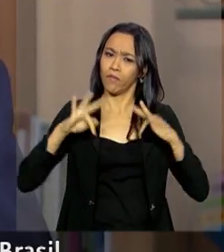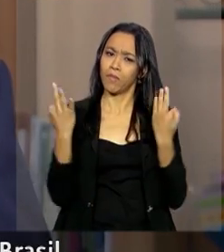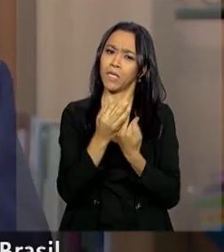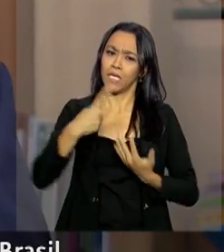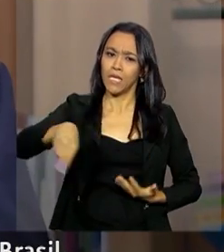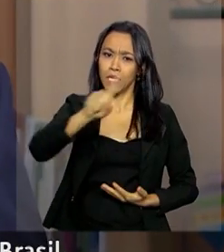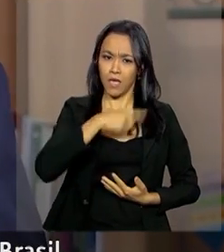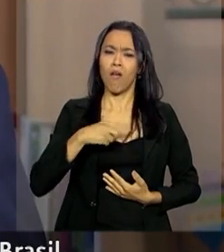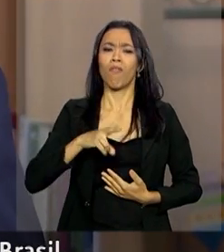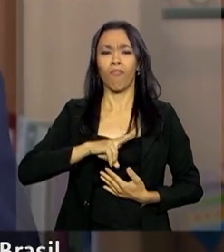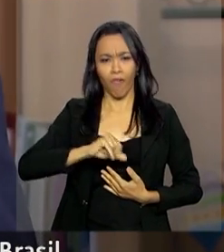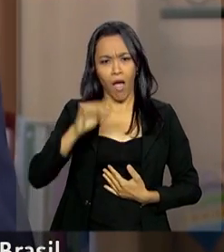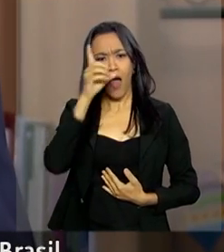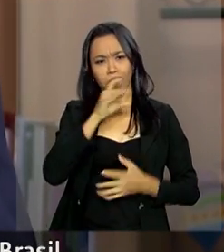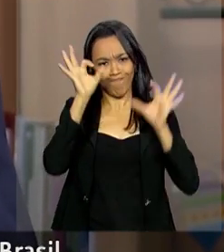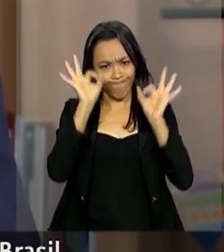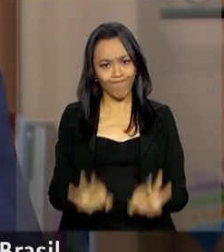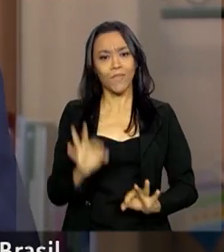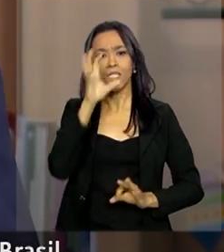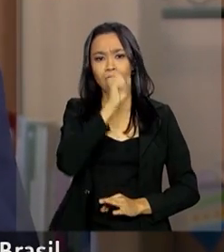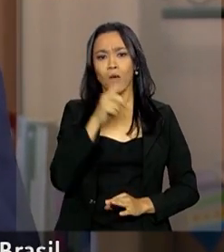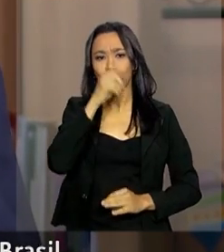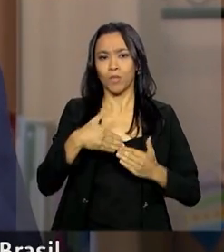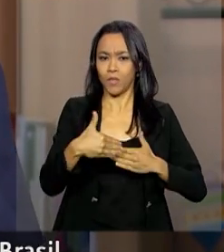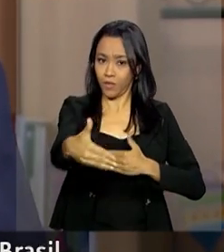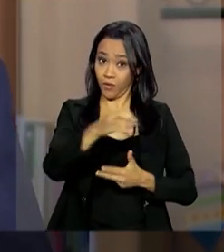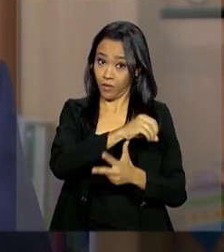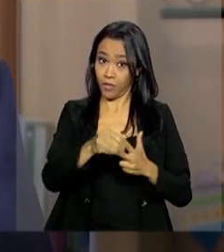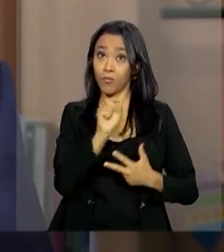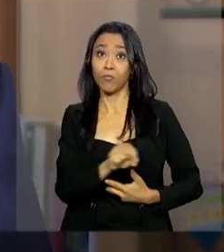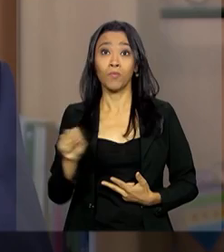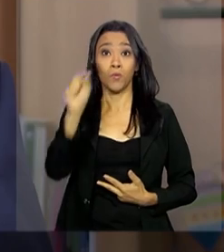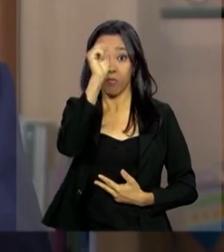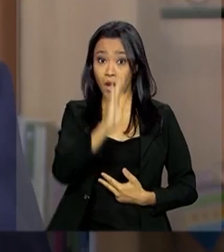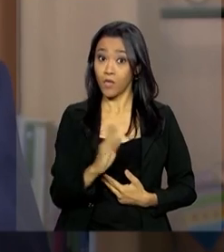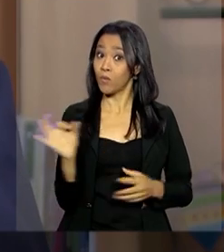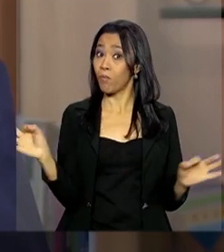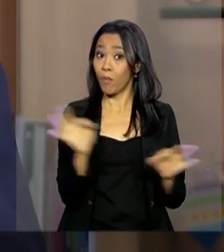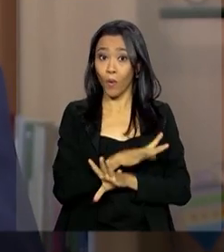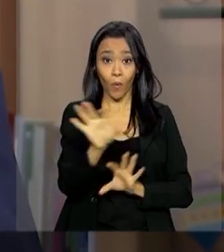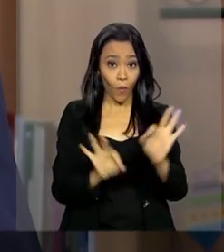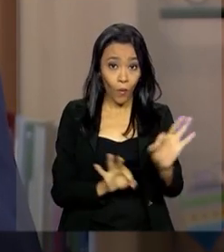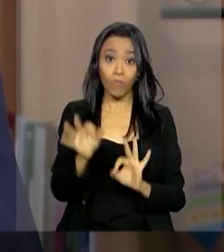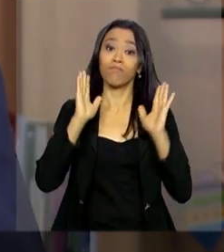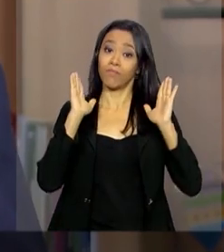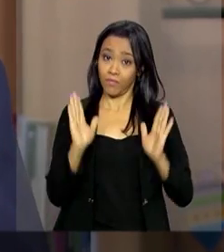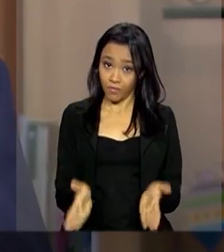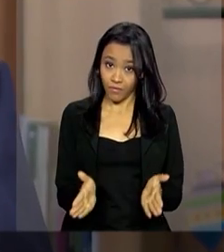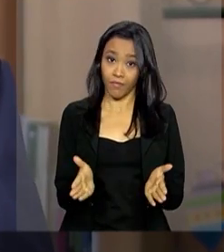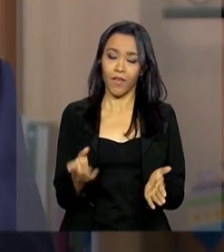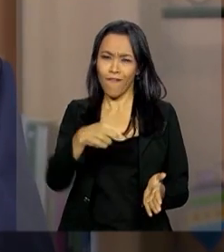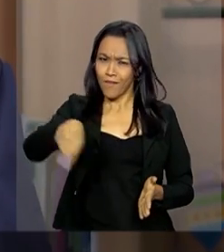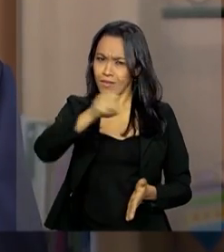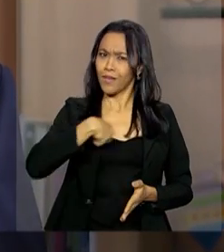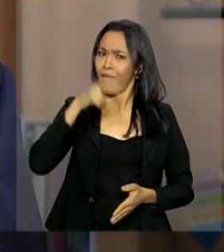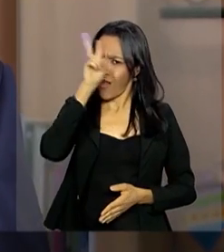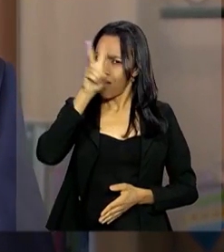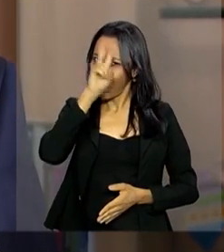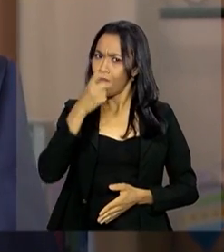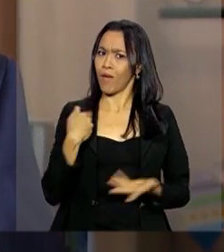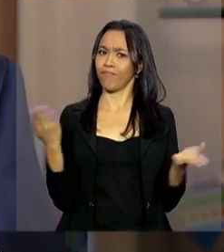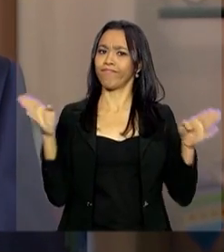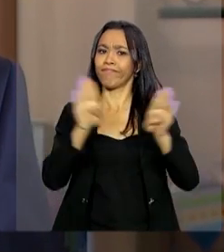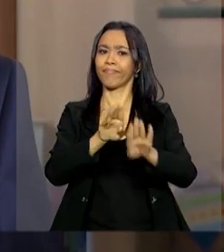O Enem vai acontecer neste final de semana em todo o Brasil. Está tudo pronto e organizado. Lembre-se que os